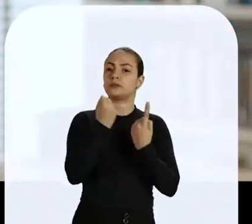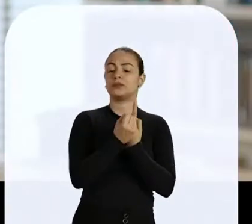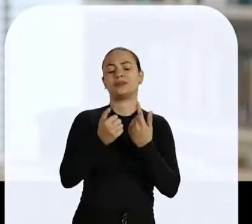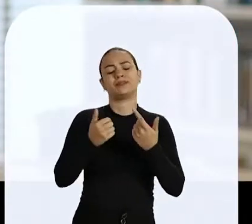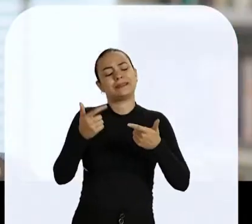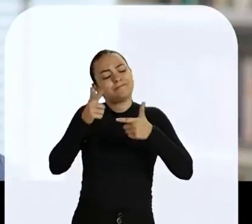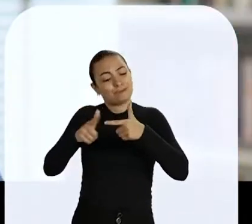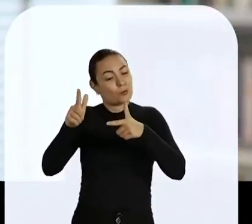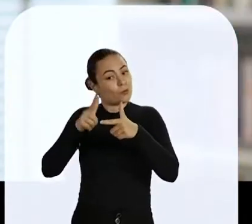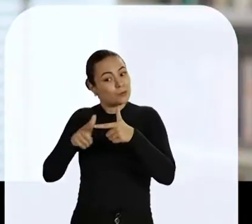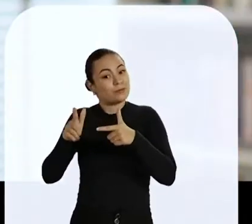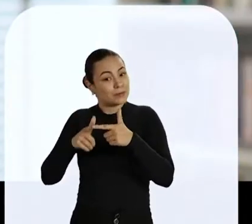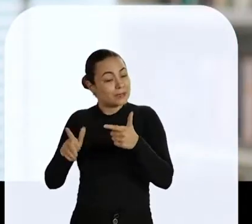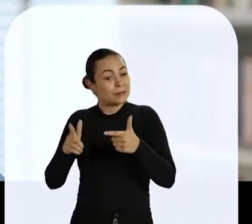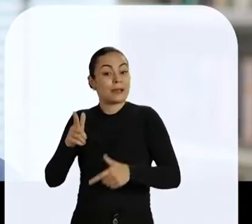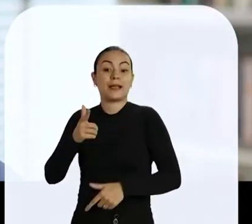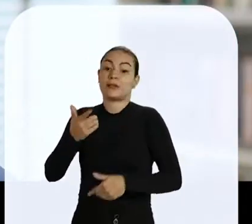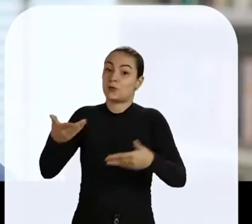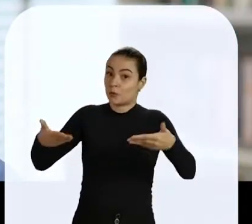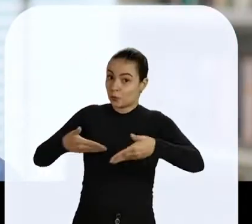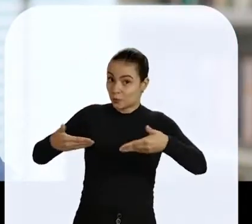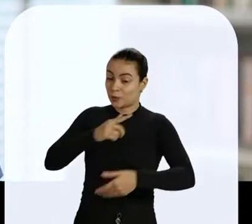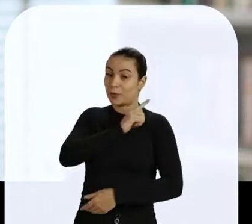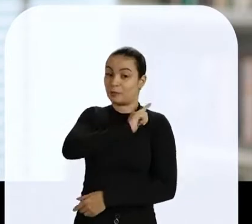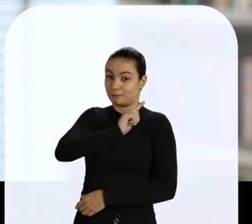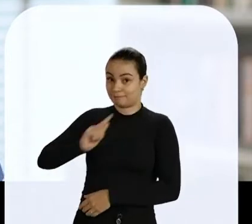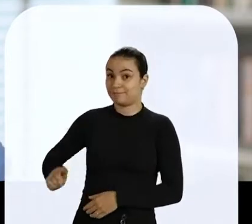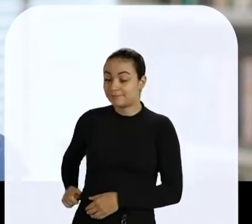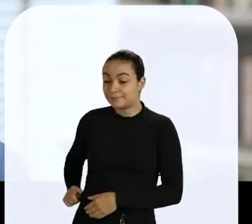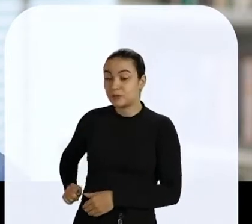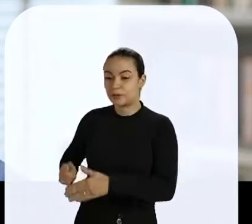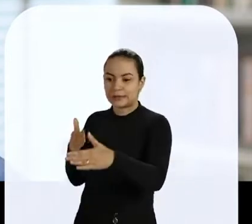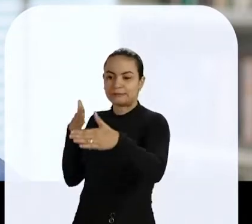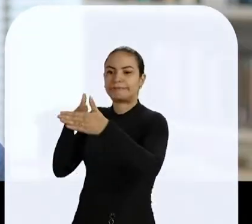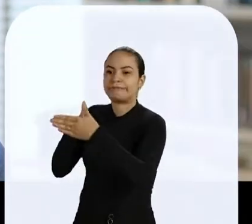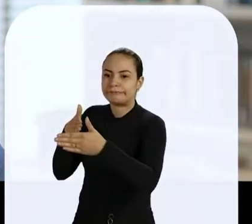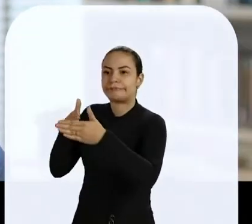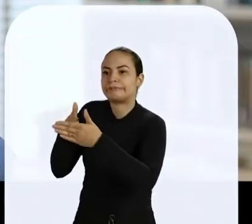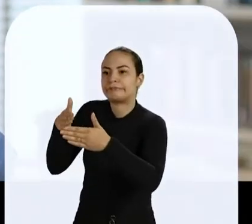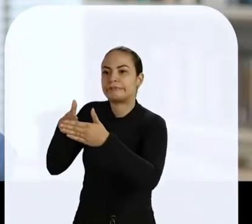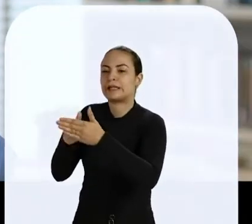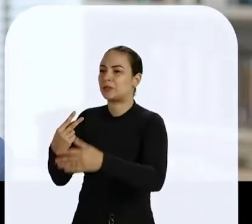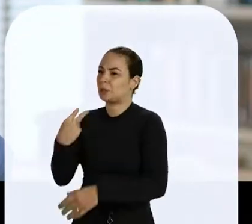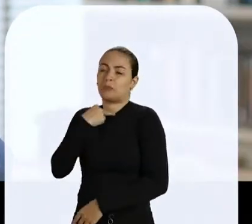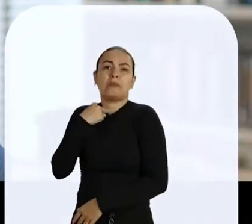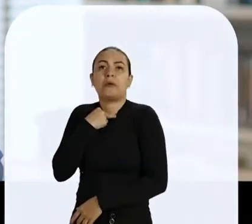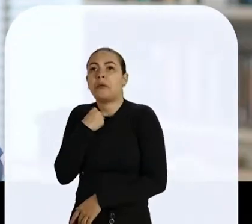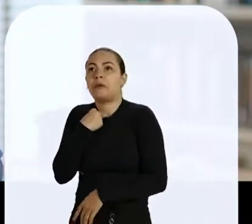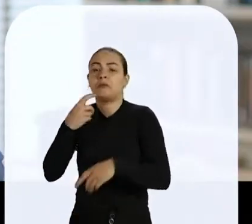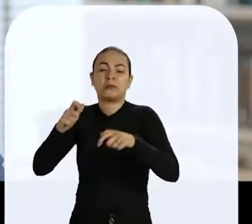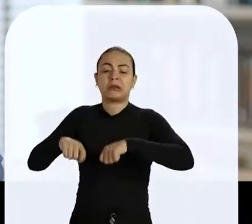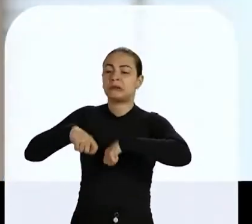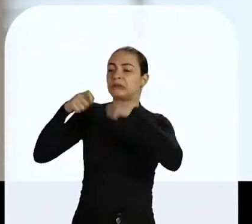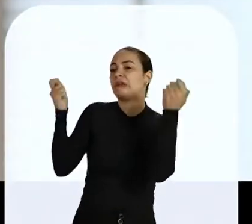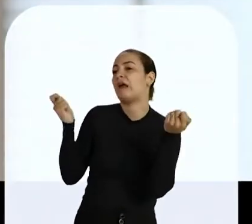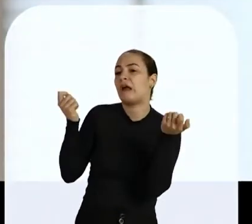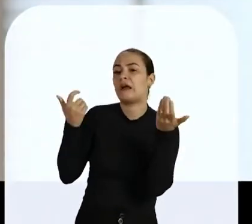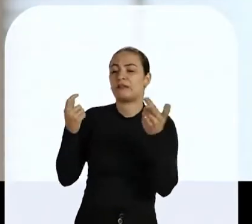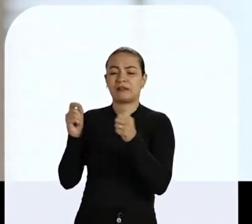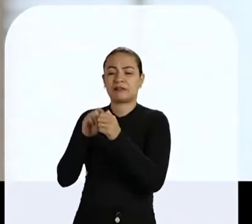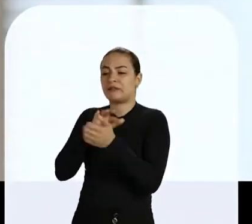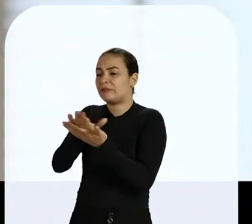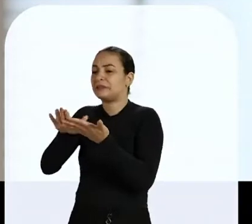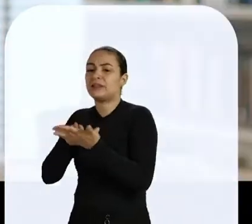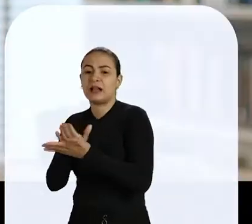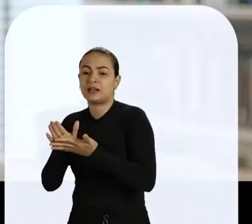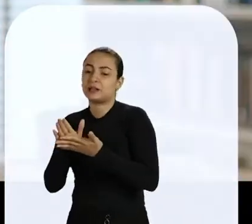desenvolvimento social. O problema que a gente tem um estado é que ele é especialista em dificultar. Ele é especialista em dizer não. Nem tudo